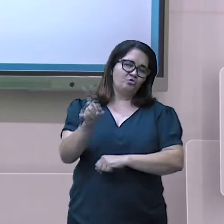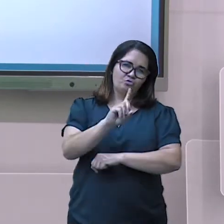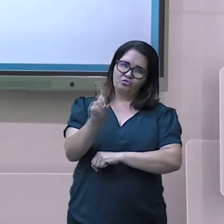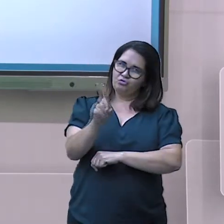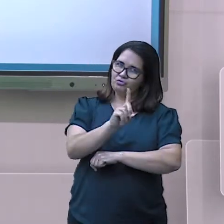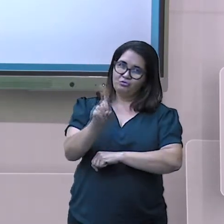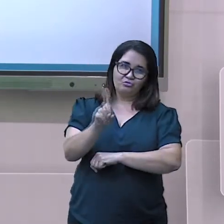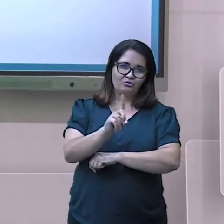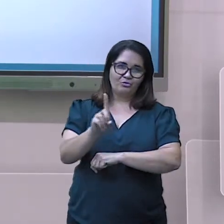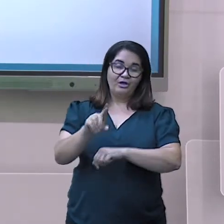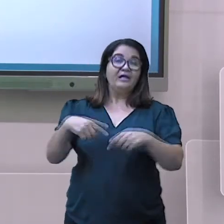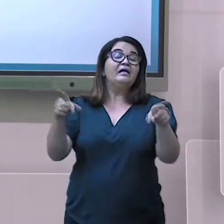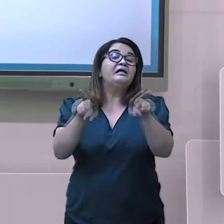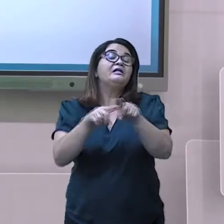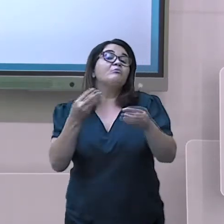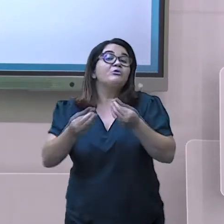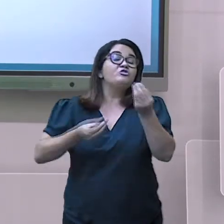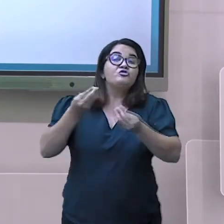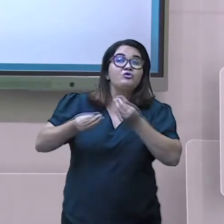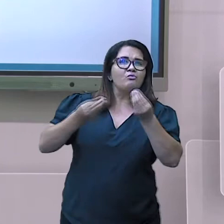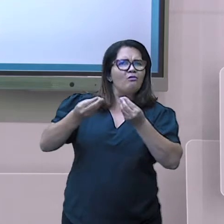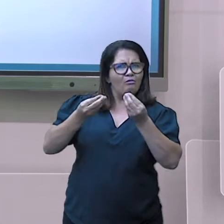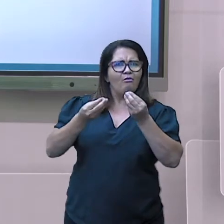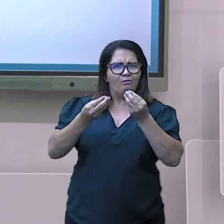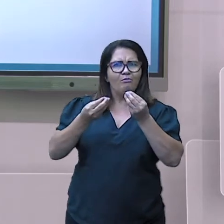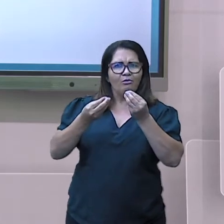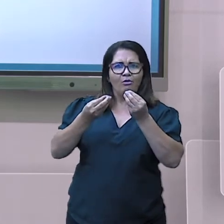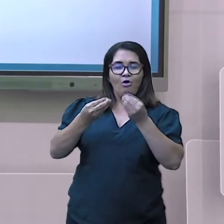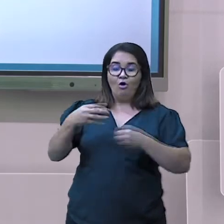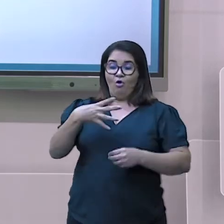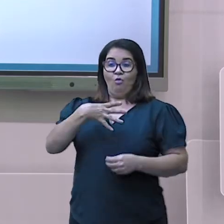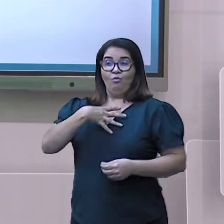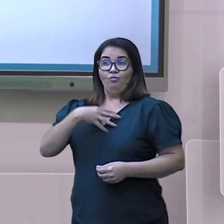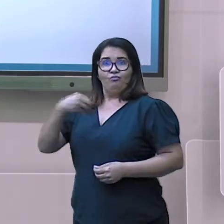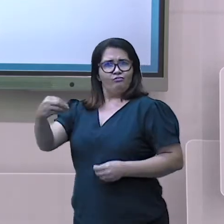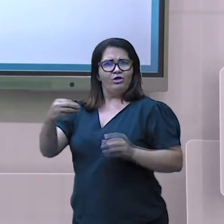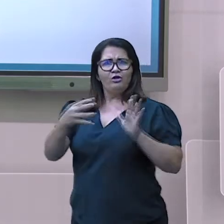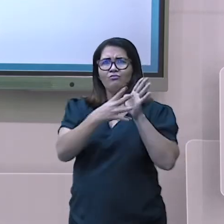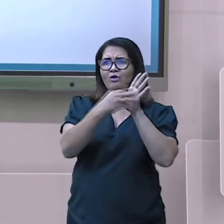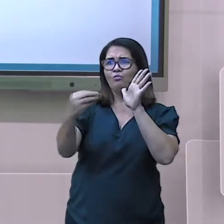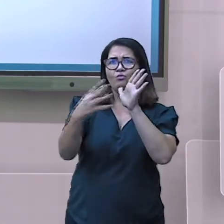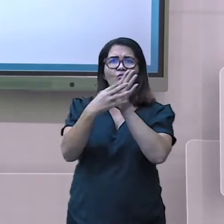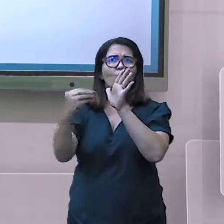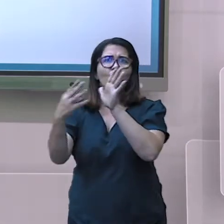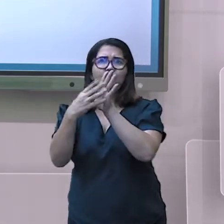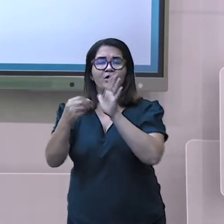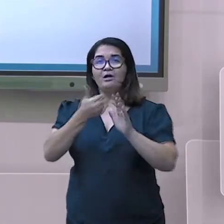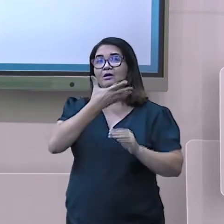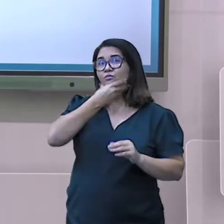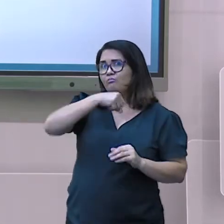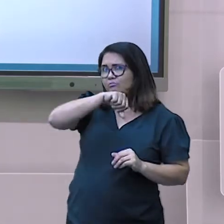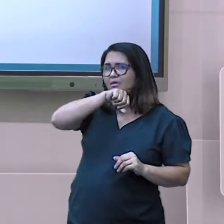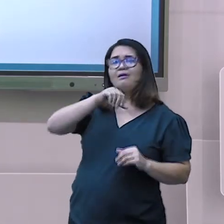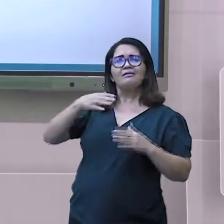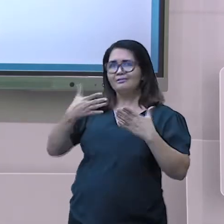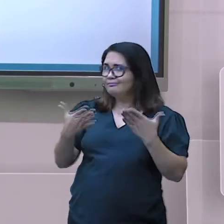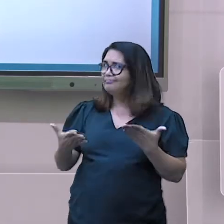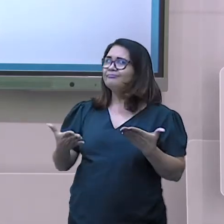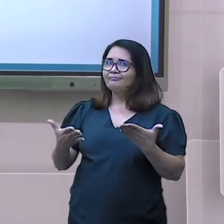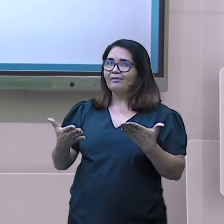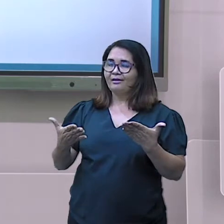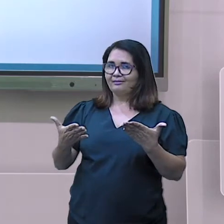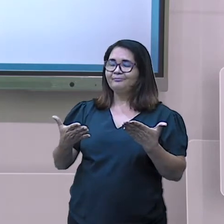inconscientes que ele vem tendo. E o filho? O filho, como não foi